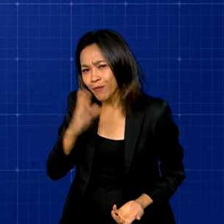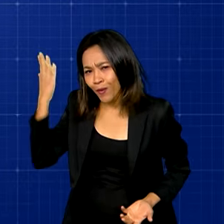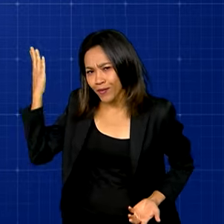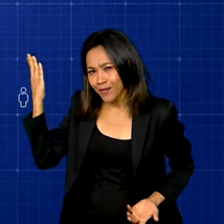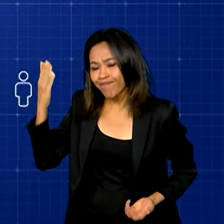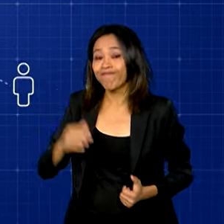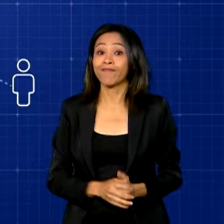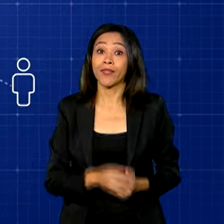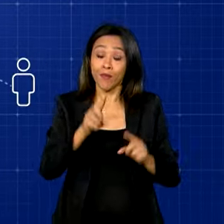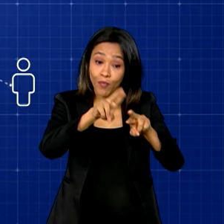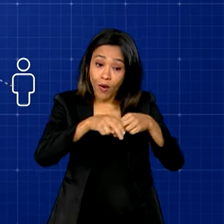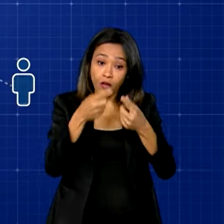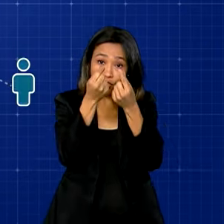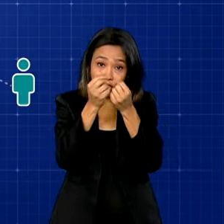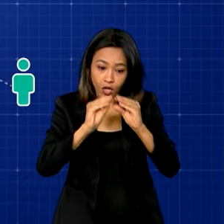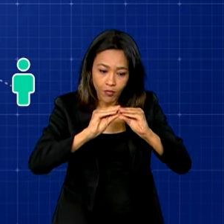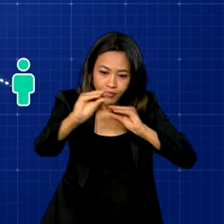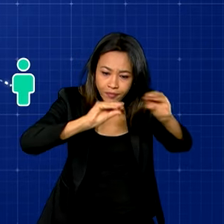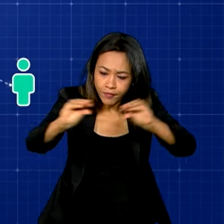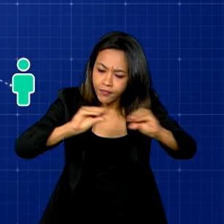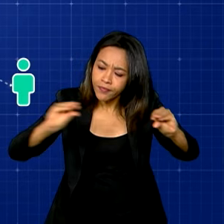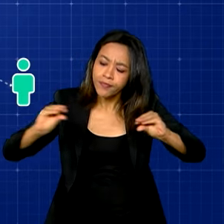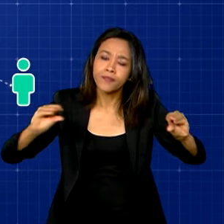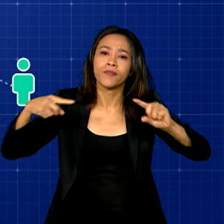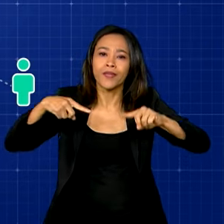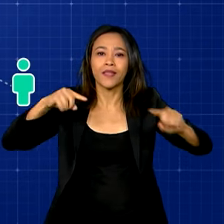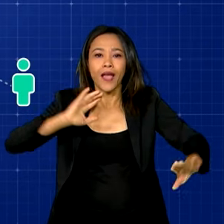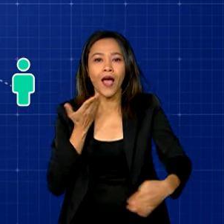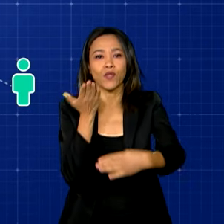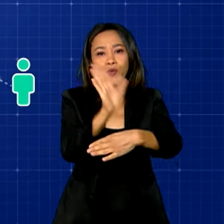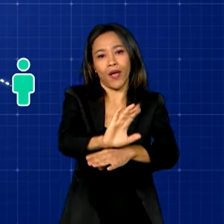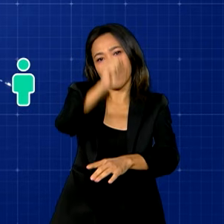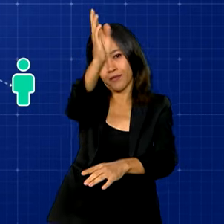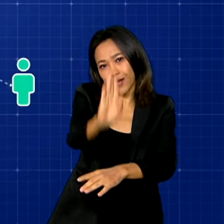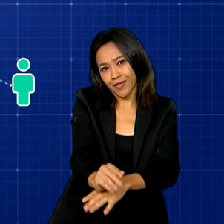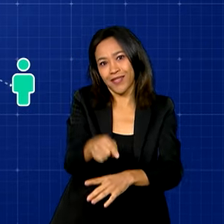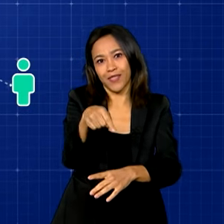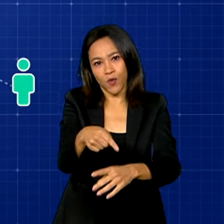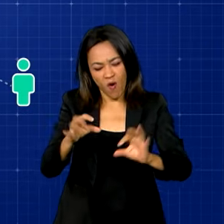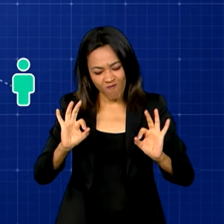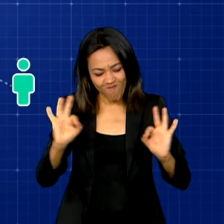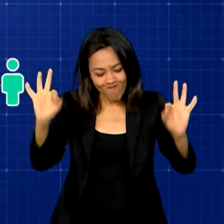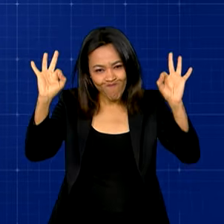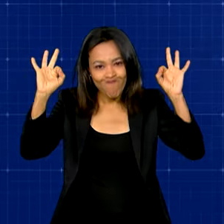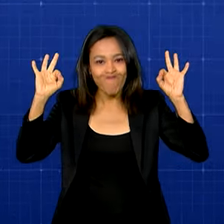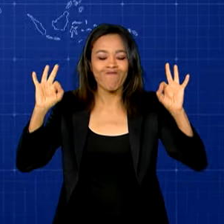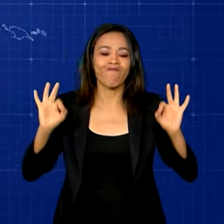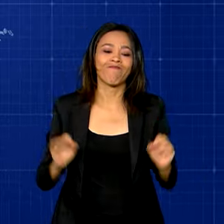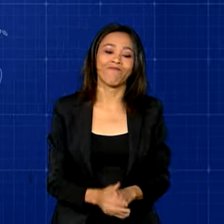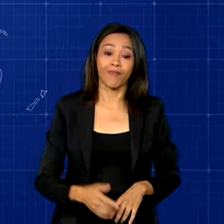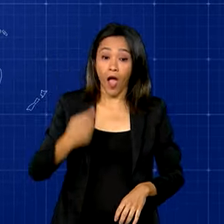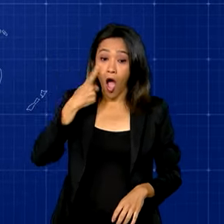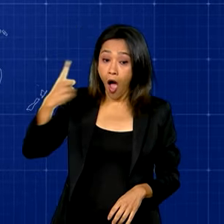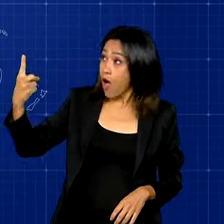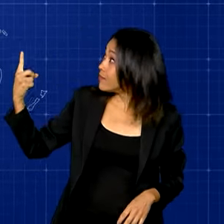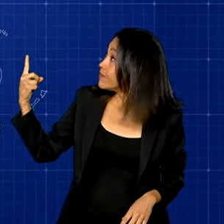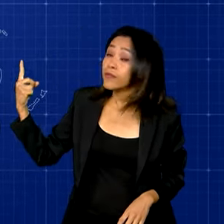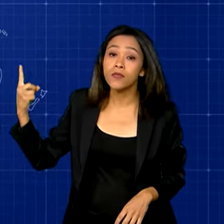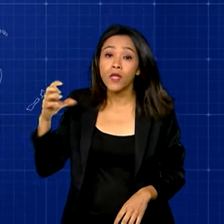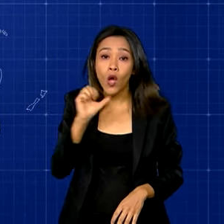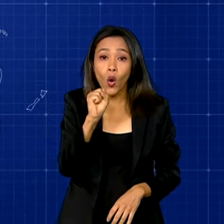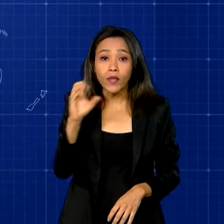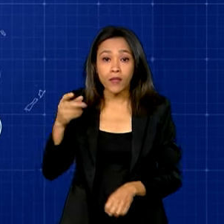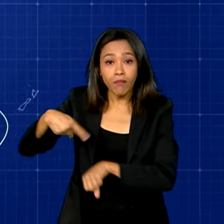A transferência de renda tem sido a nossa ação de combate à fome e à pobreza mais efetiva. Não à toa que mais de 80